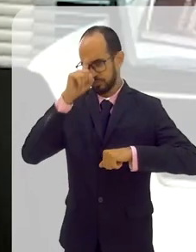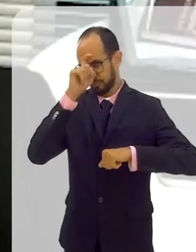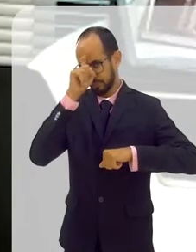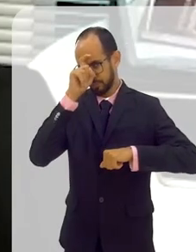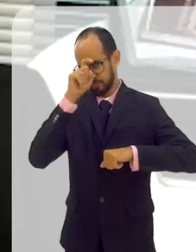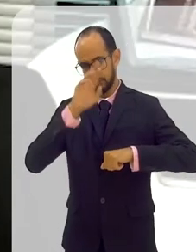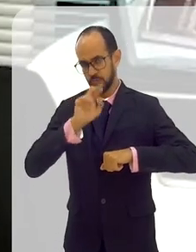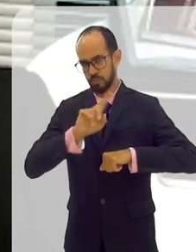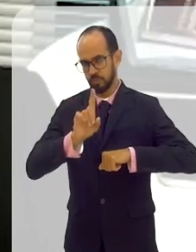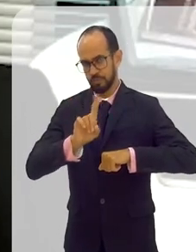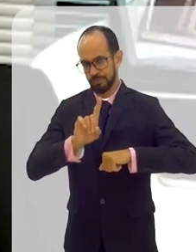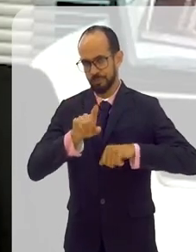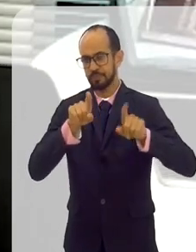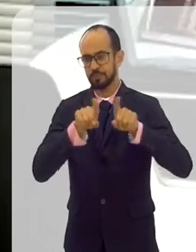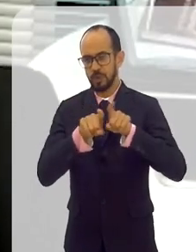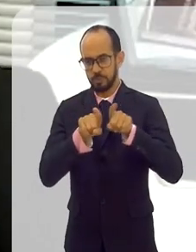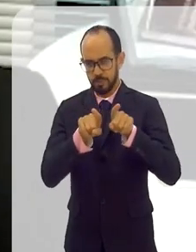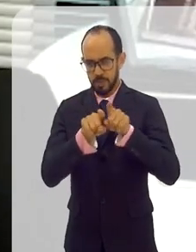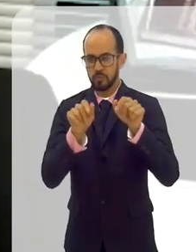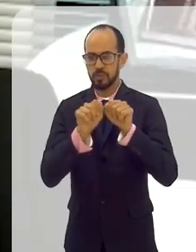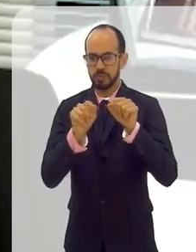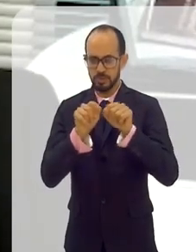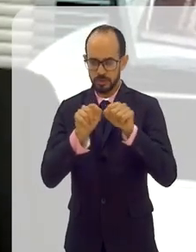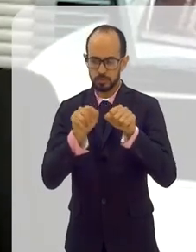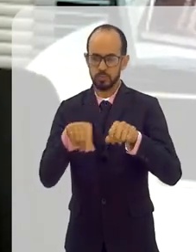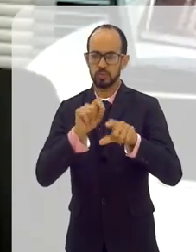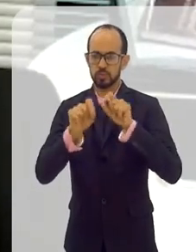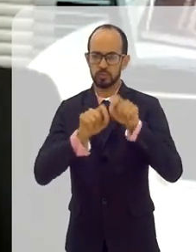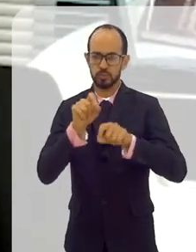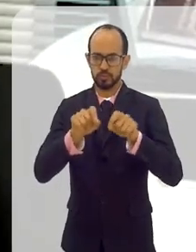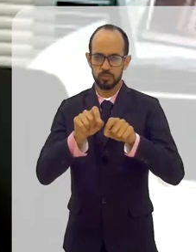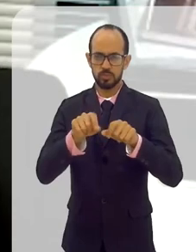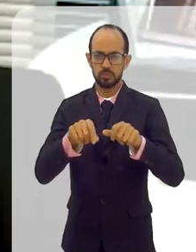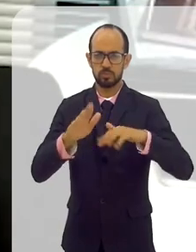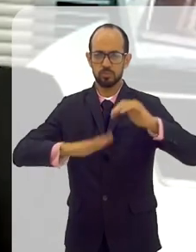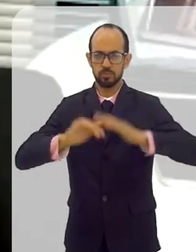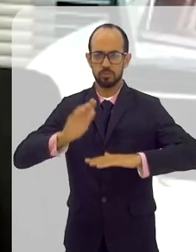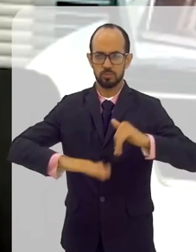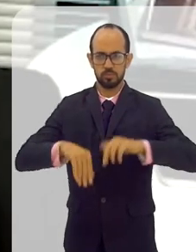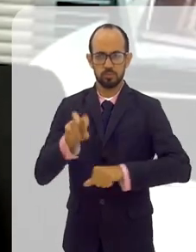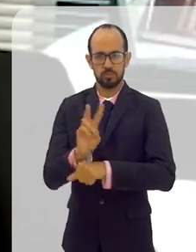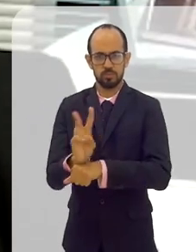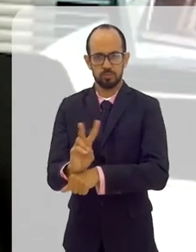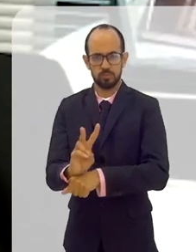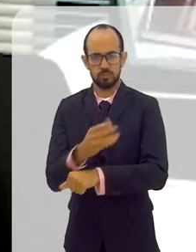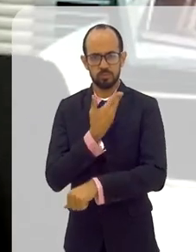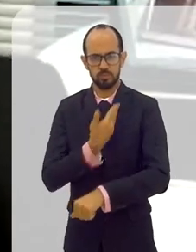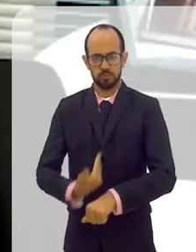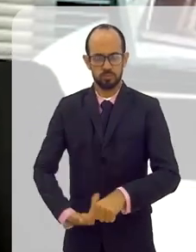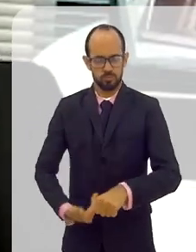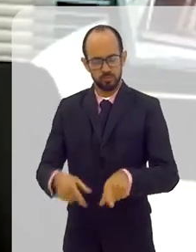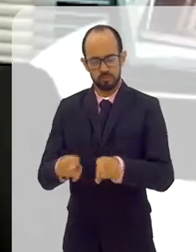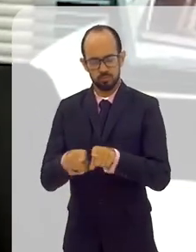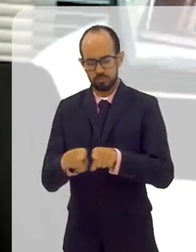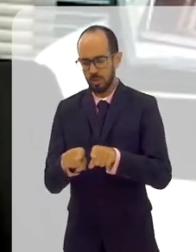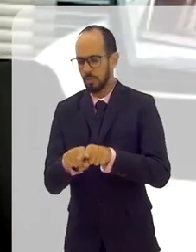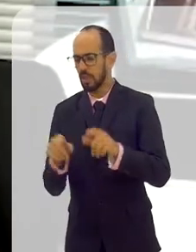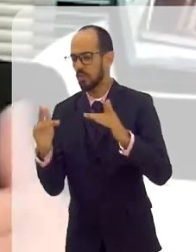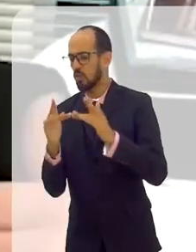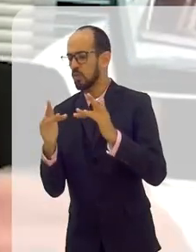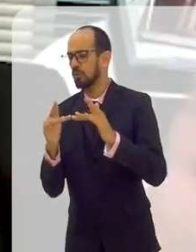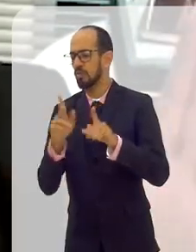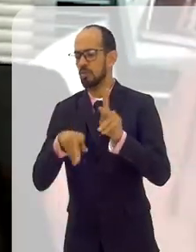hospitais da cidade da saúde. Nós também fizemos para os profissionais da segurança pública, que também estavam na linha de frente.